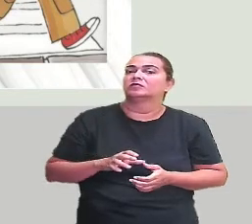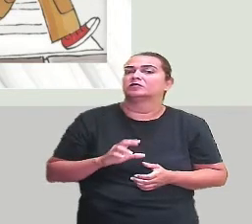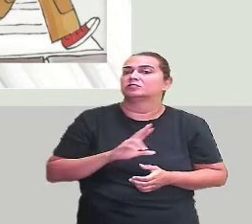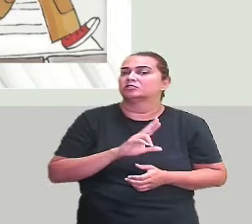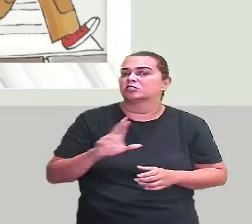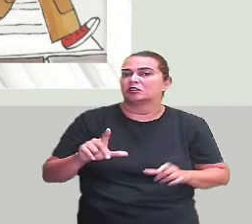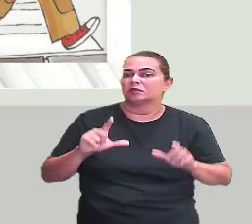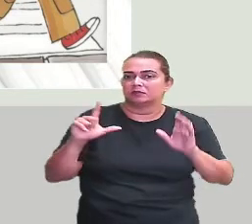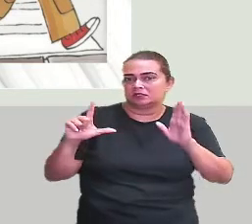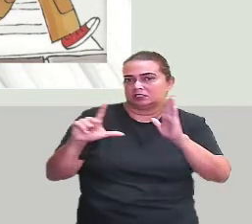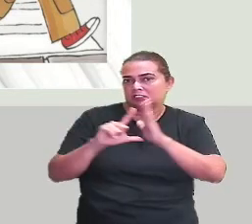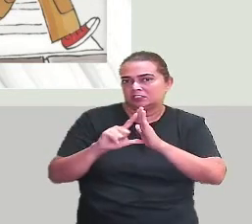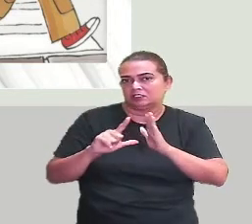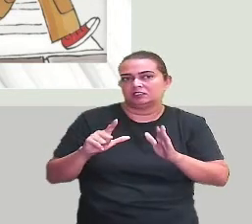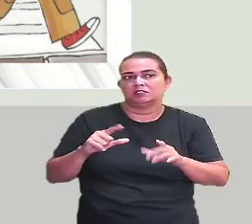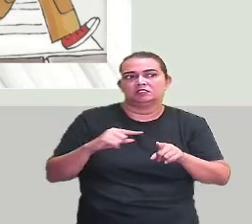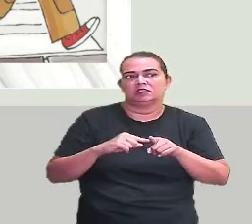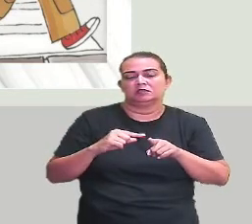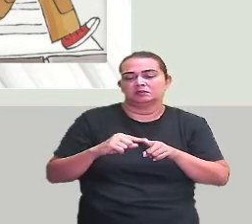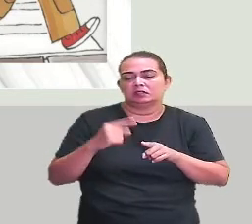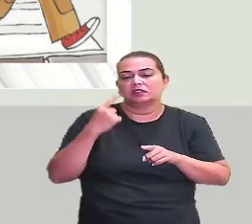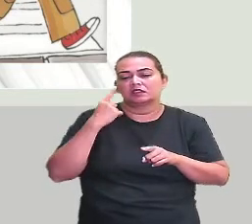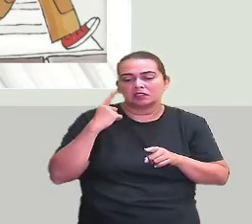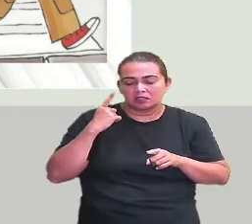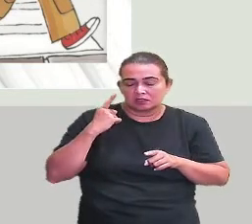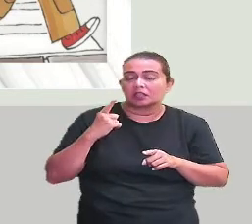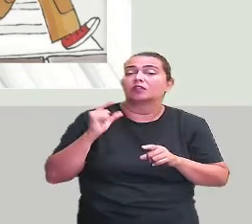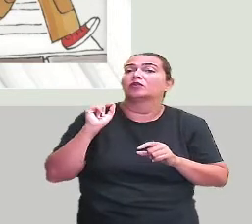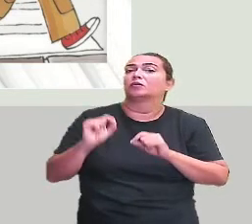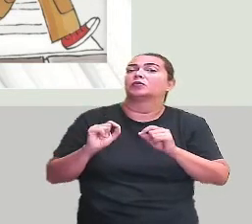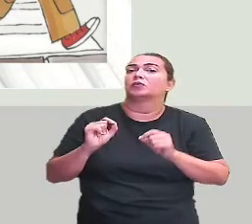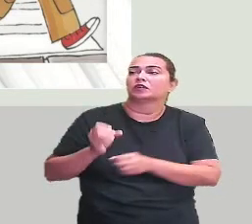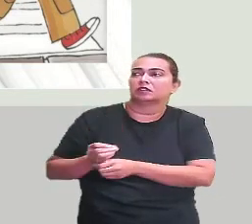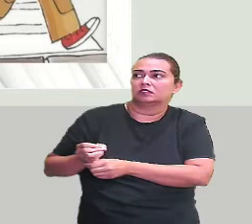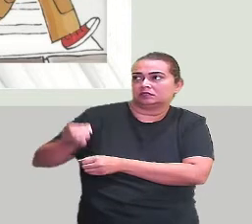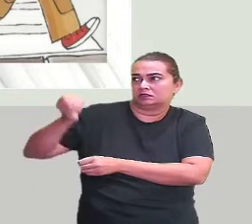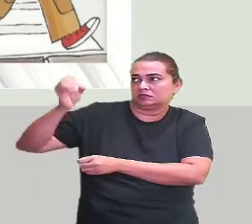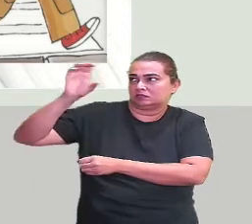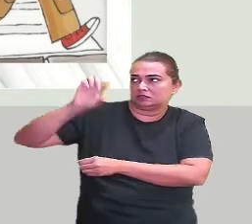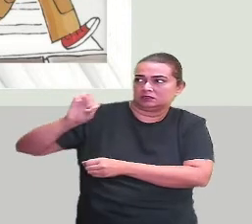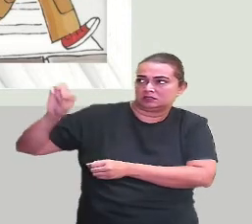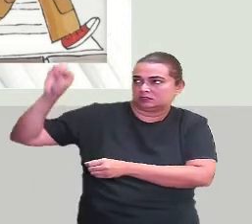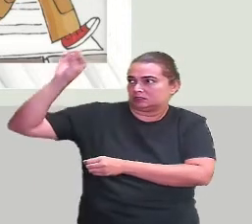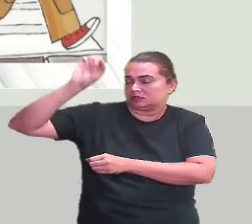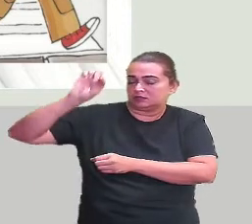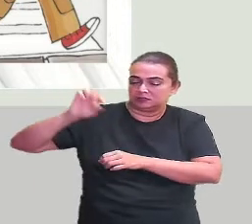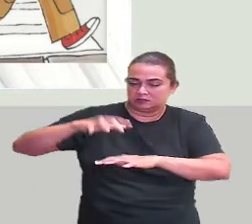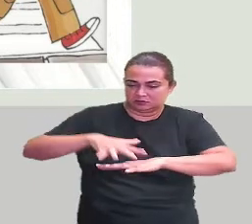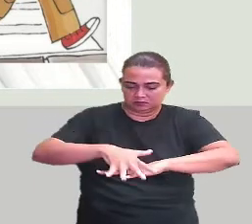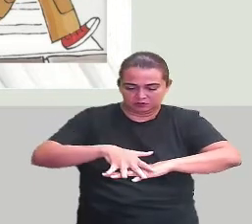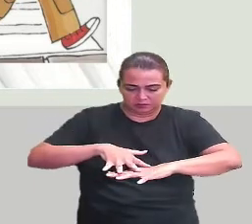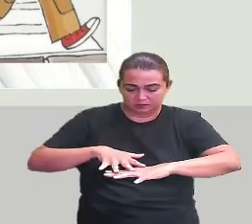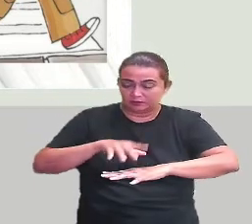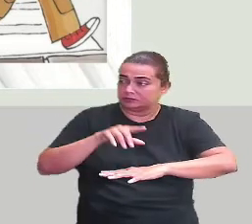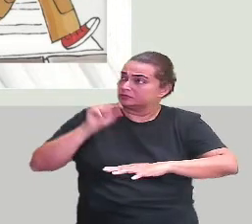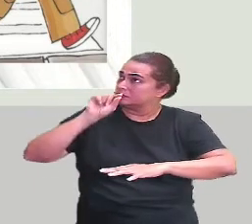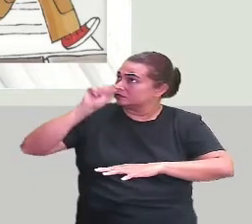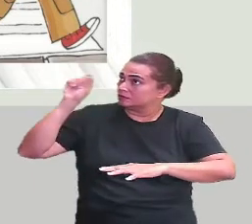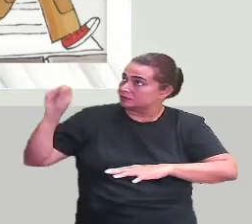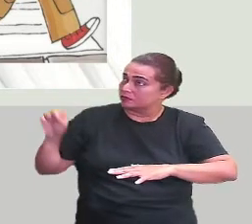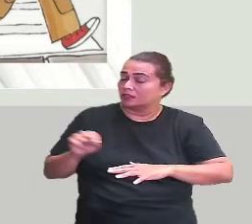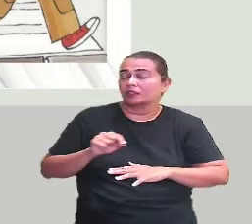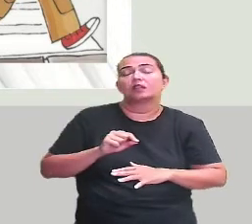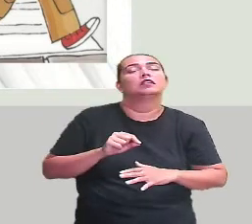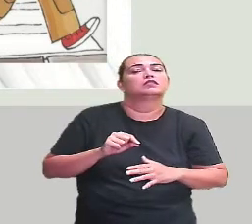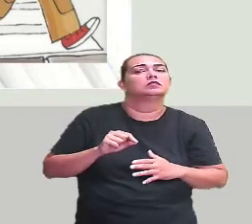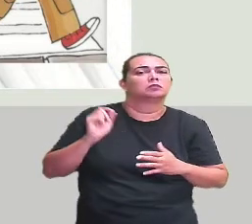Mais uma vez, a sinalização, faixa de pedestre. Está vendo? Isso tudo são elementos de uma paisagem que a gente pode